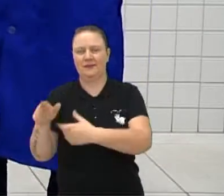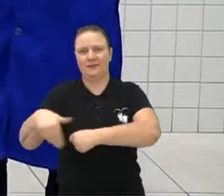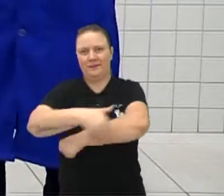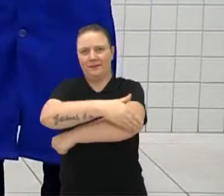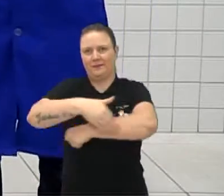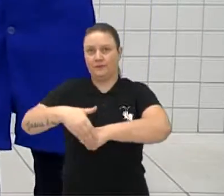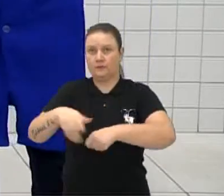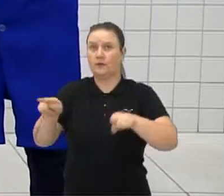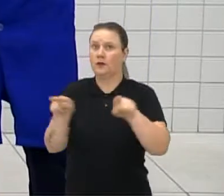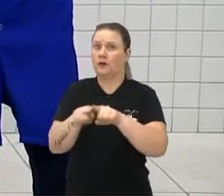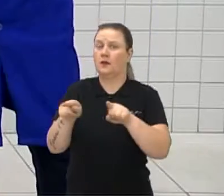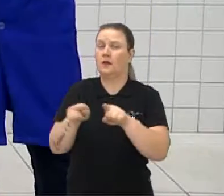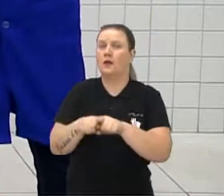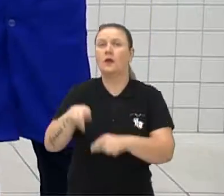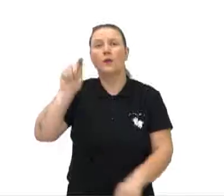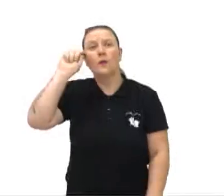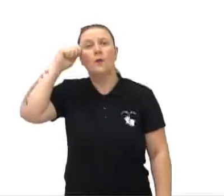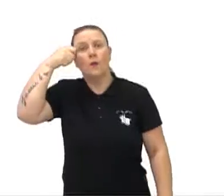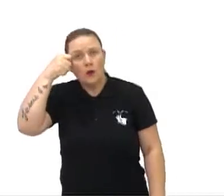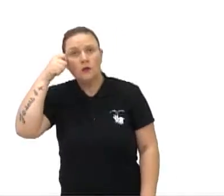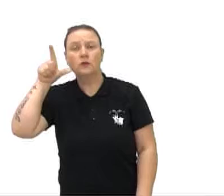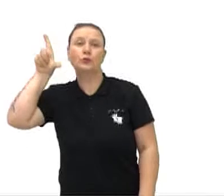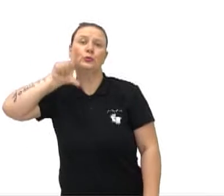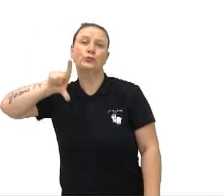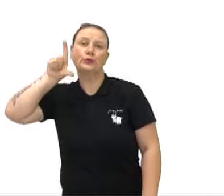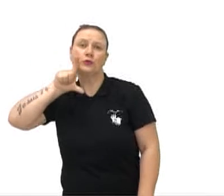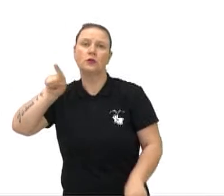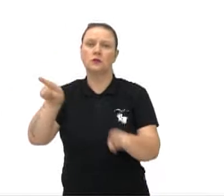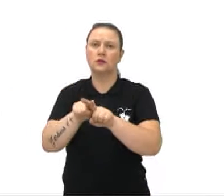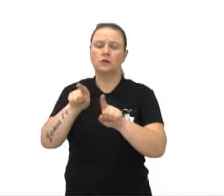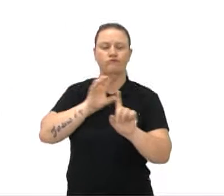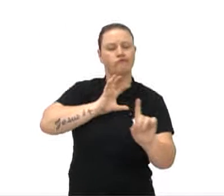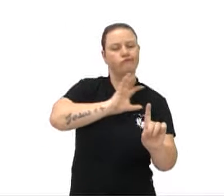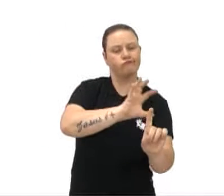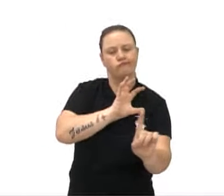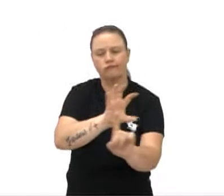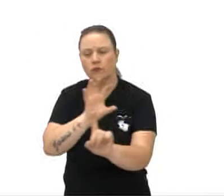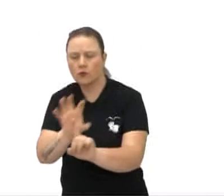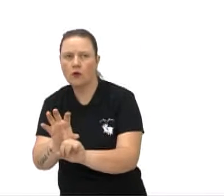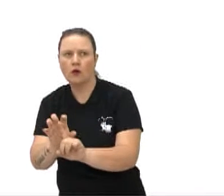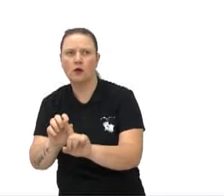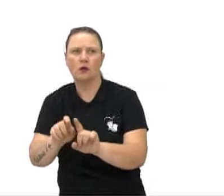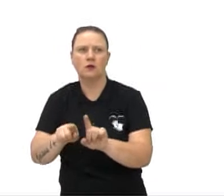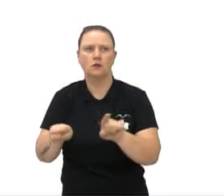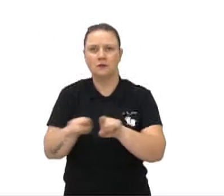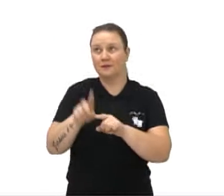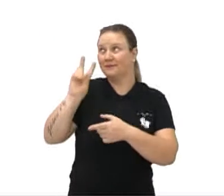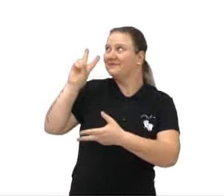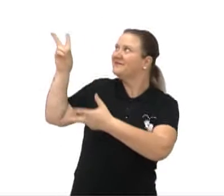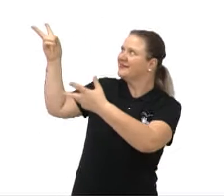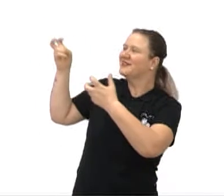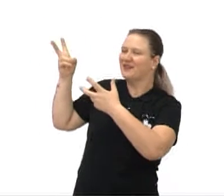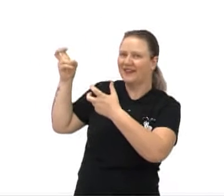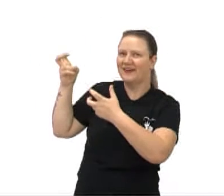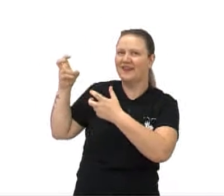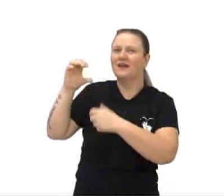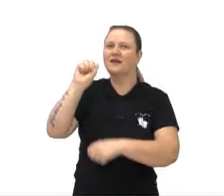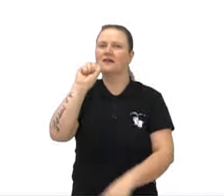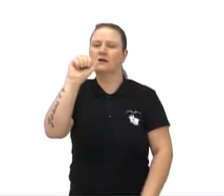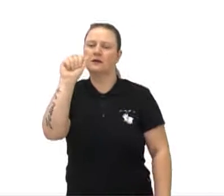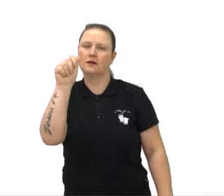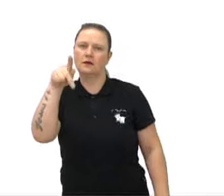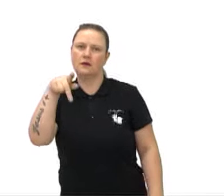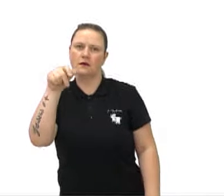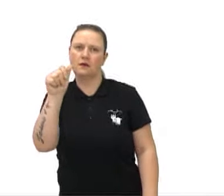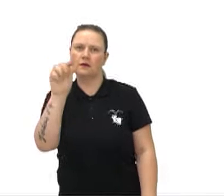Os negros americanos, então, foram influenciados pelo sapateado que vinha dos imigrantes irlandeses.